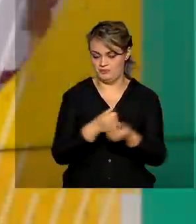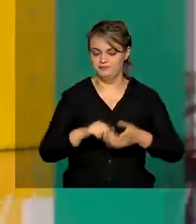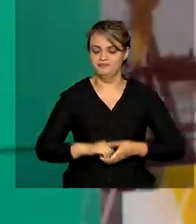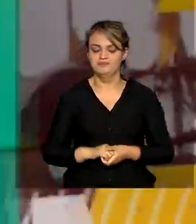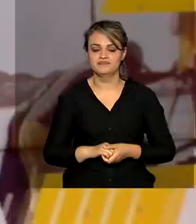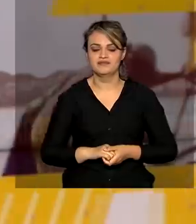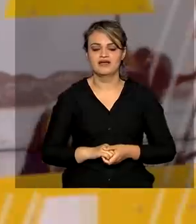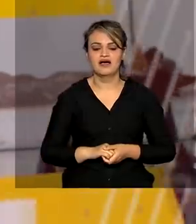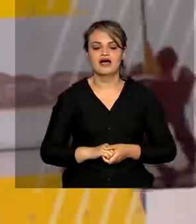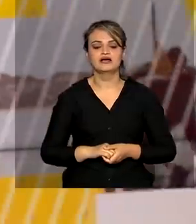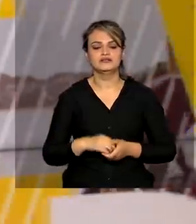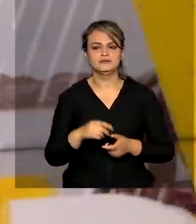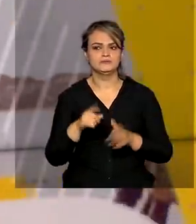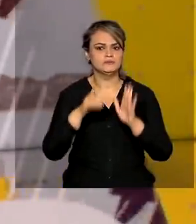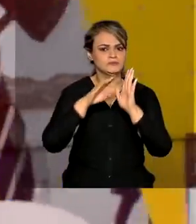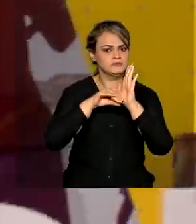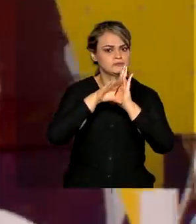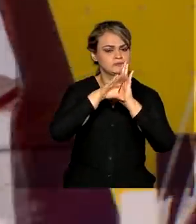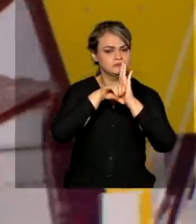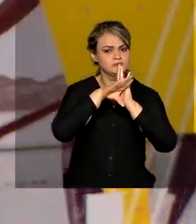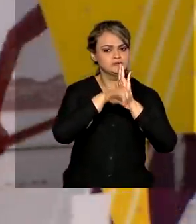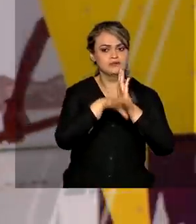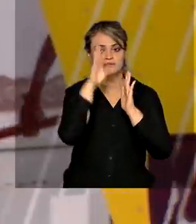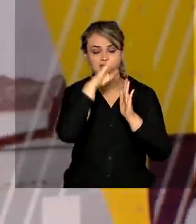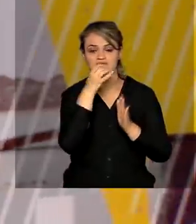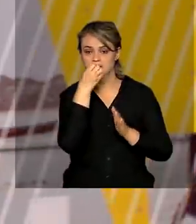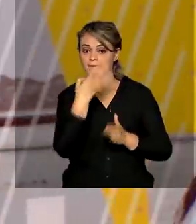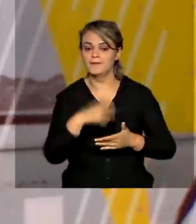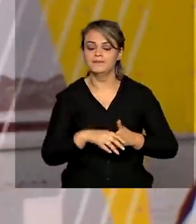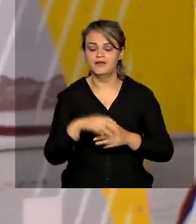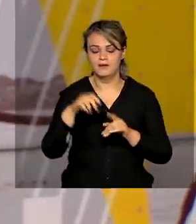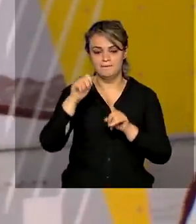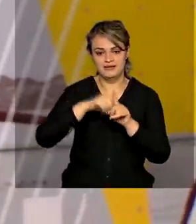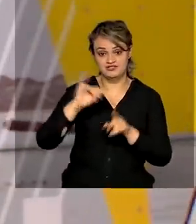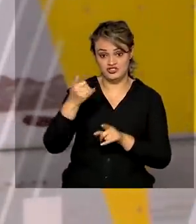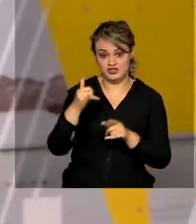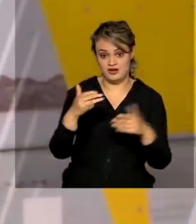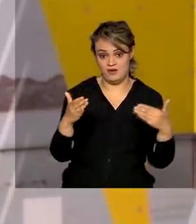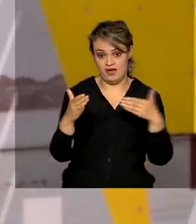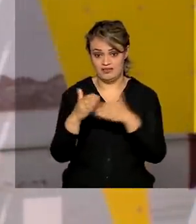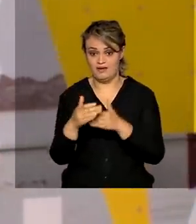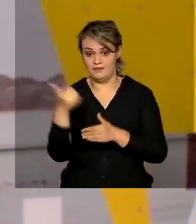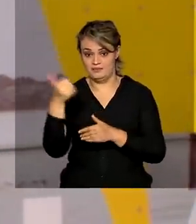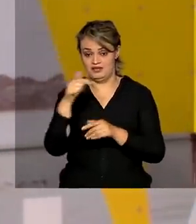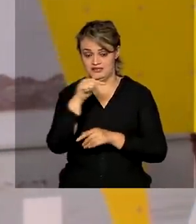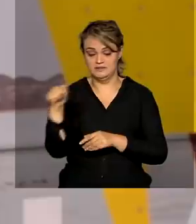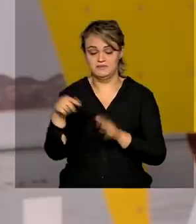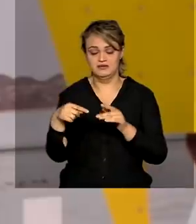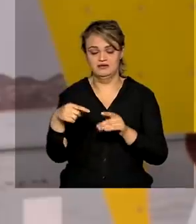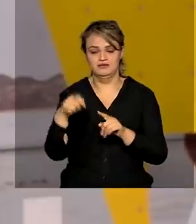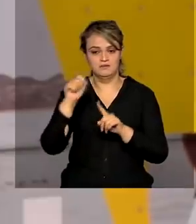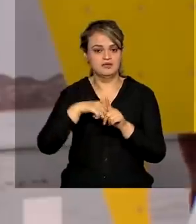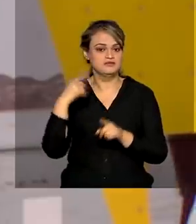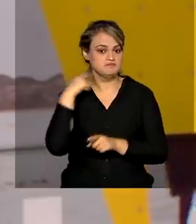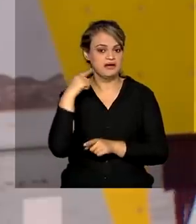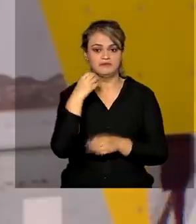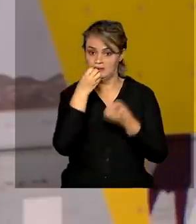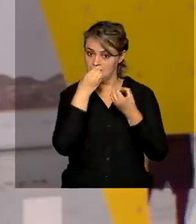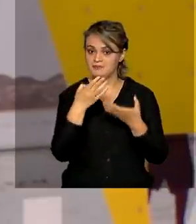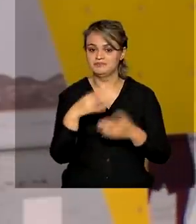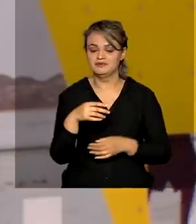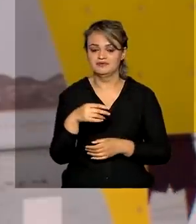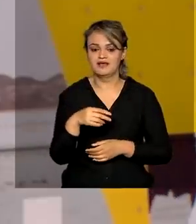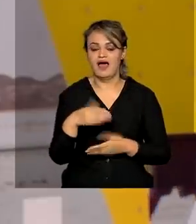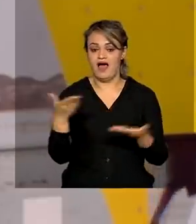comercial segue favorável ao Brasil. O resultado de janeiro até a primeira semana de maio foi positivo. Ricardo Caldas